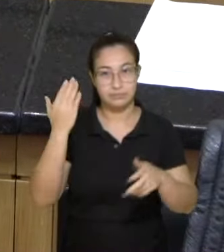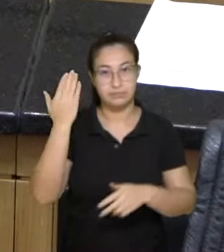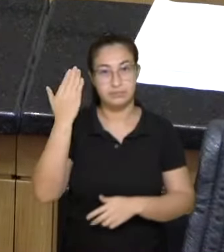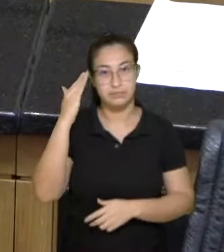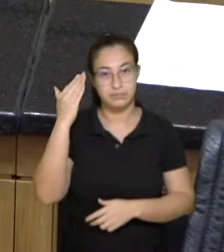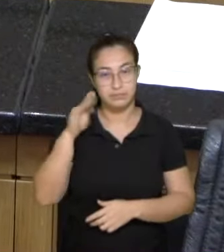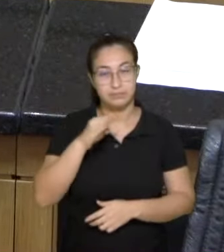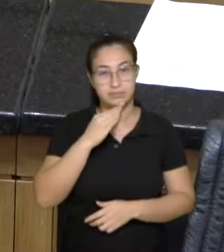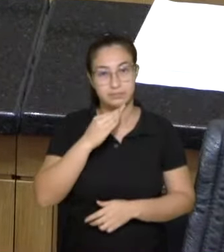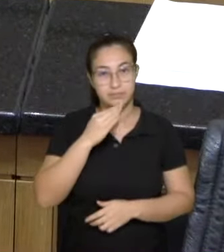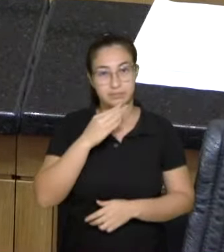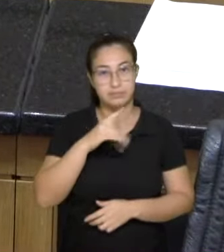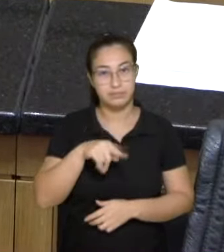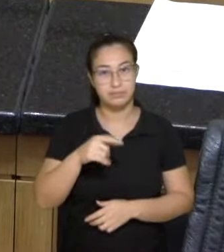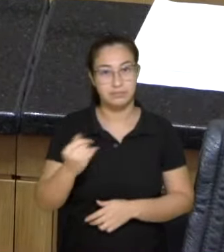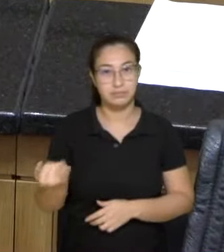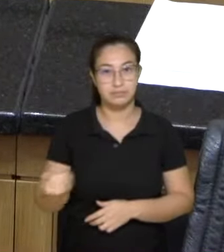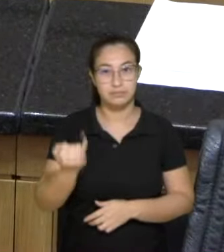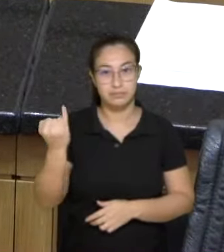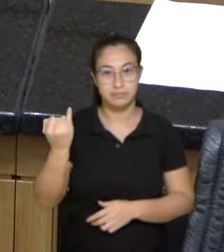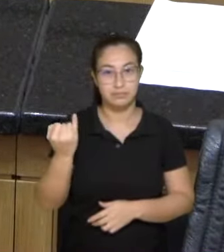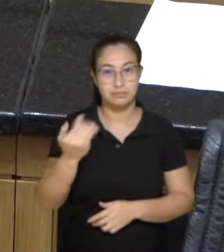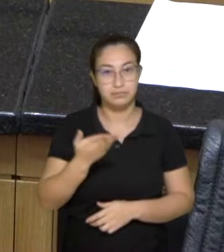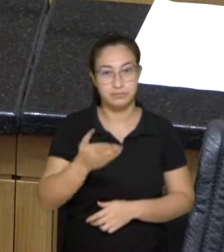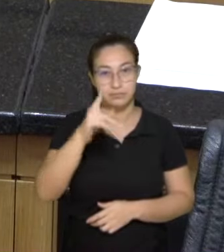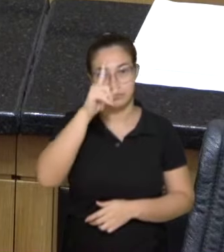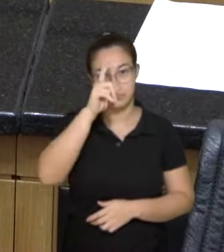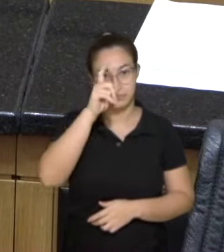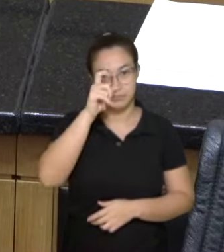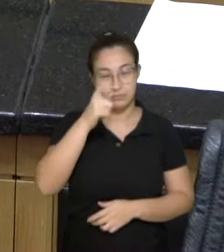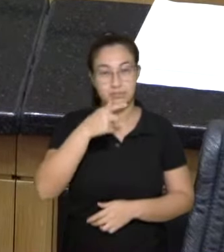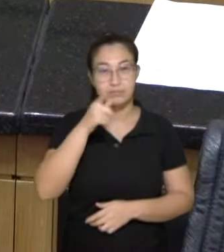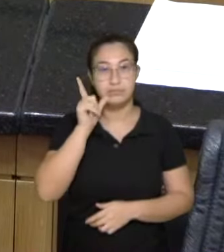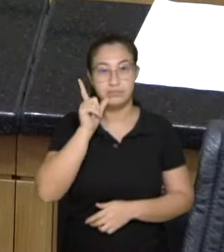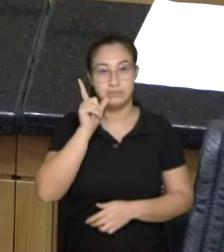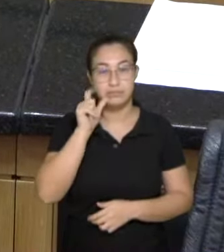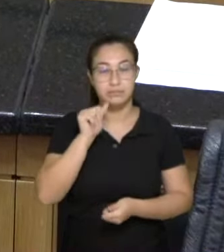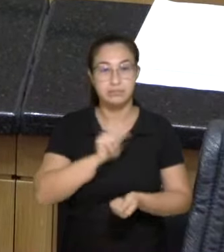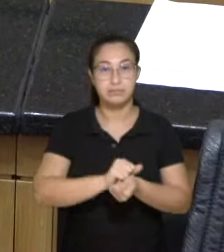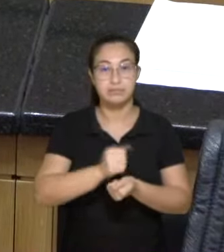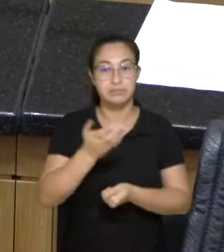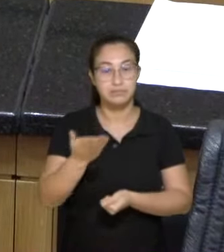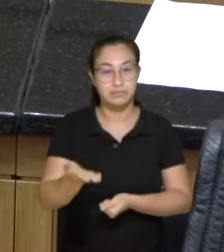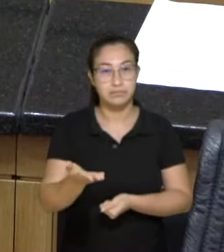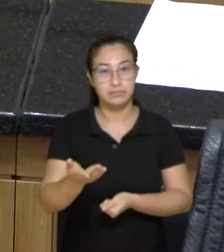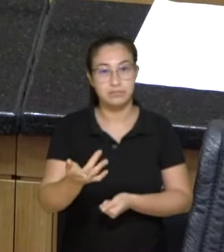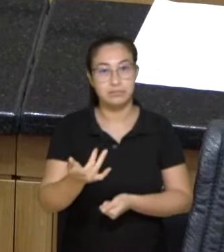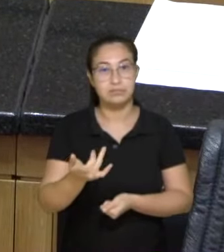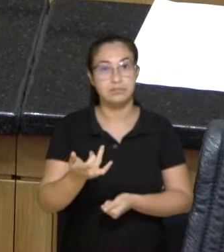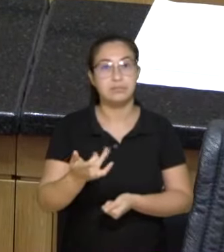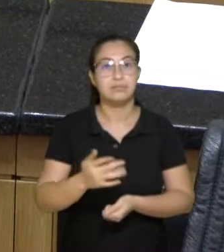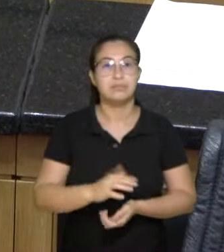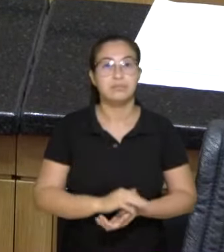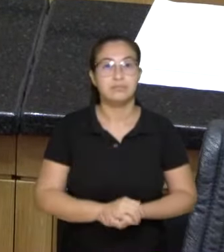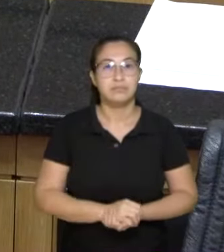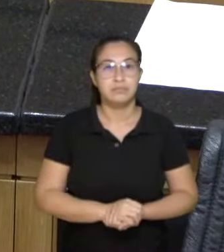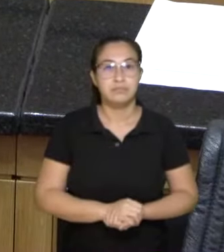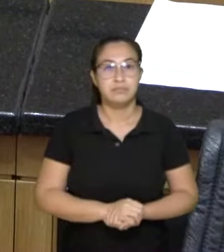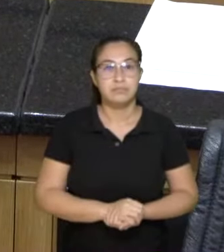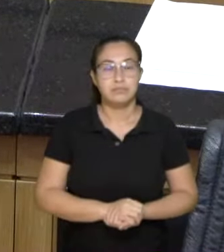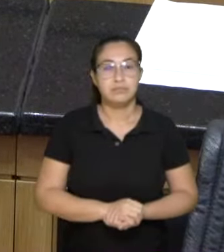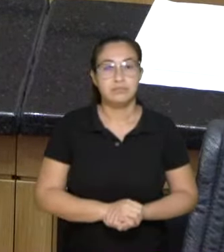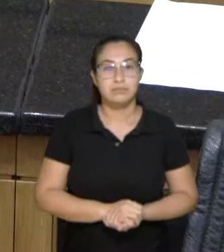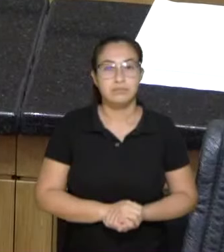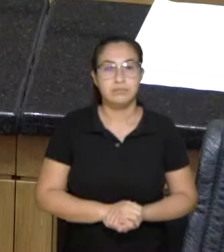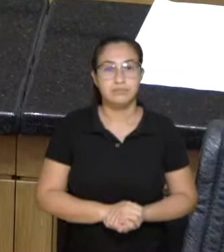conhecemos a importância do hospital. Estivemos, inclusive, ontem, ao lado do hospital, prestando conta do nosso mandato, ali no auditório.